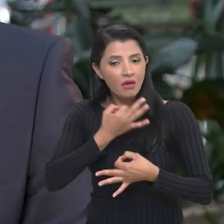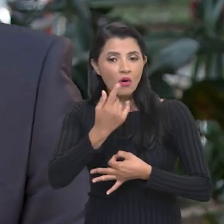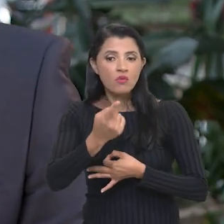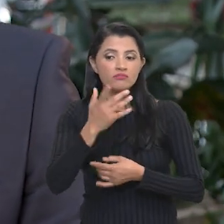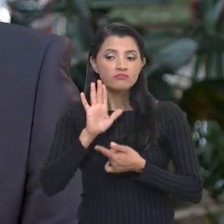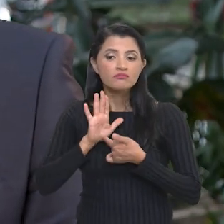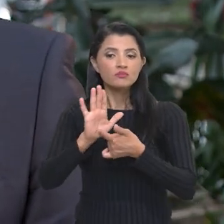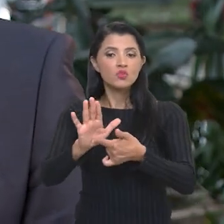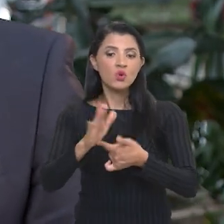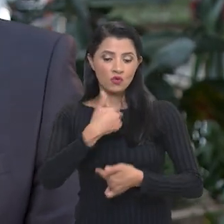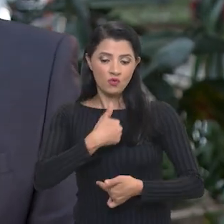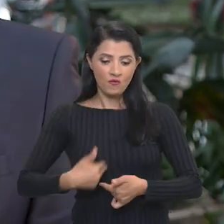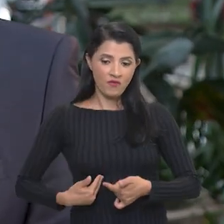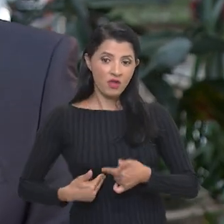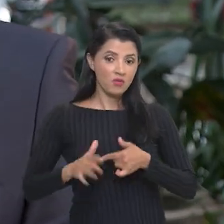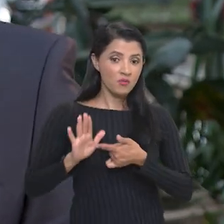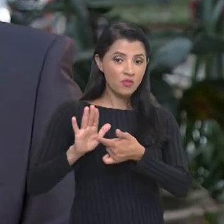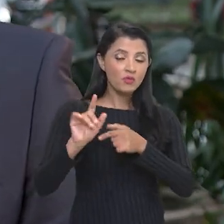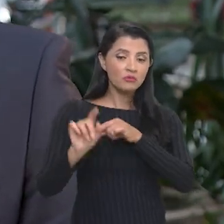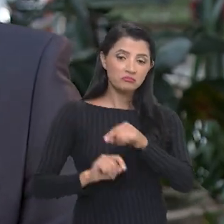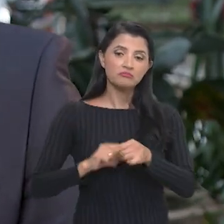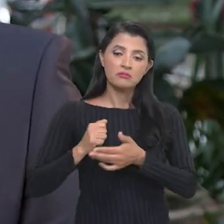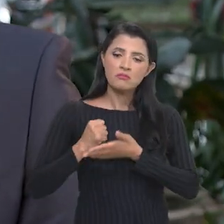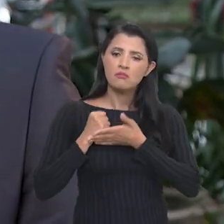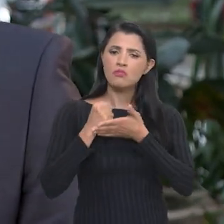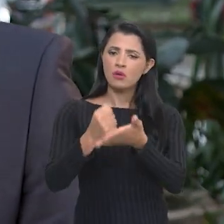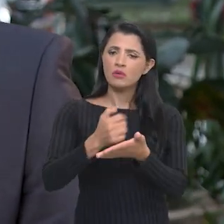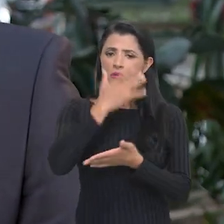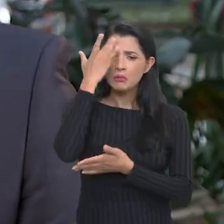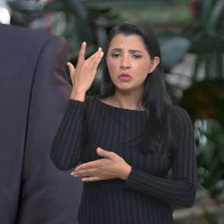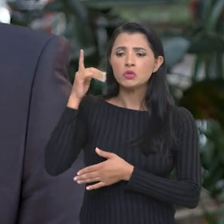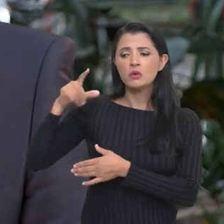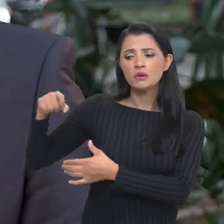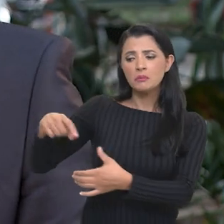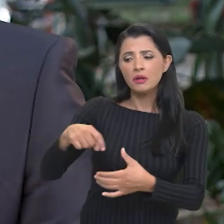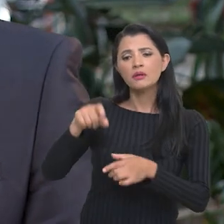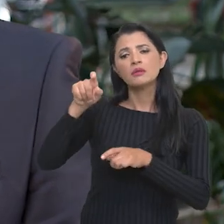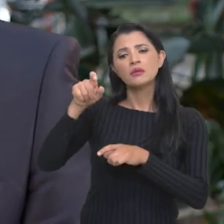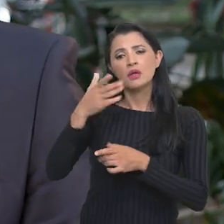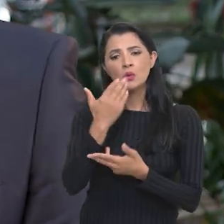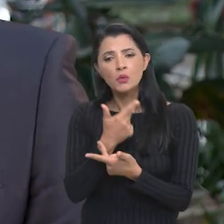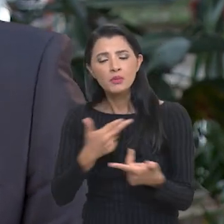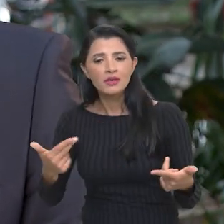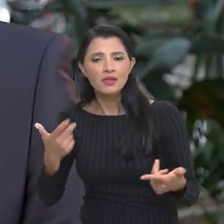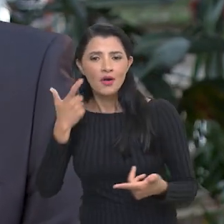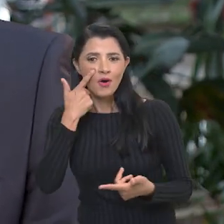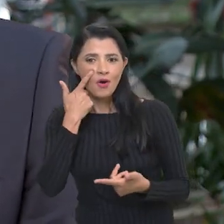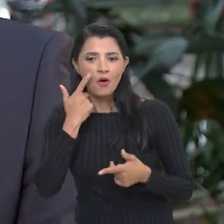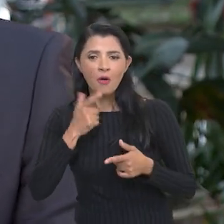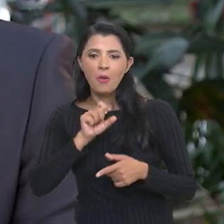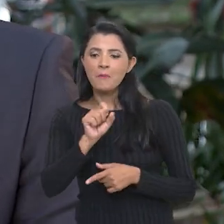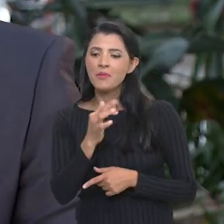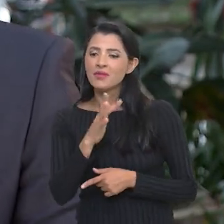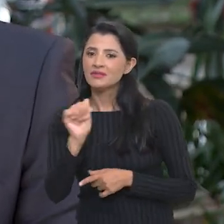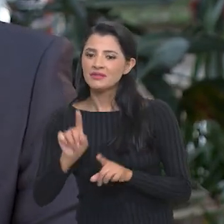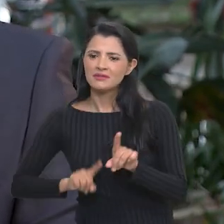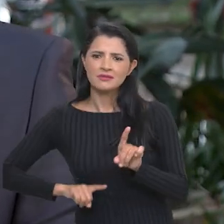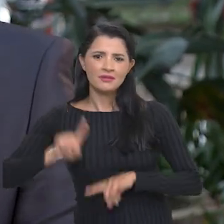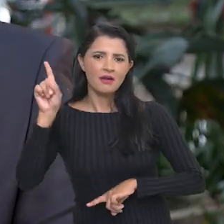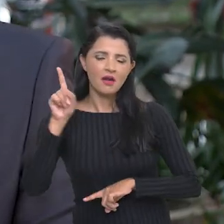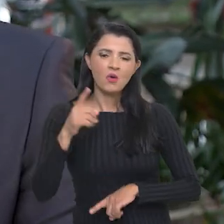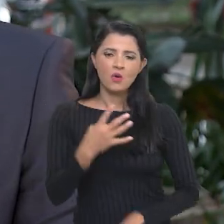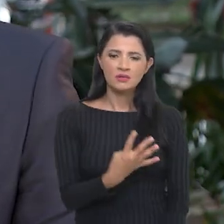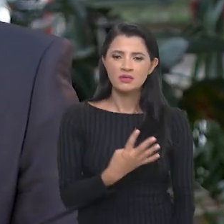minha opinião, com a sinalização que o governo faz de apoiamento a quem produz comida. Veja você, é o plano safra